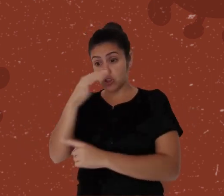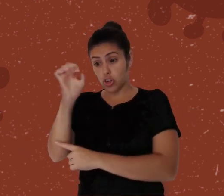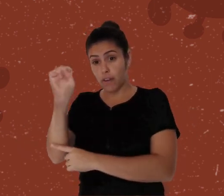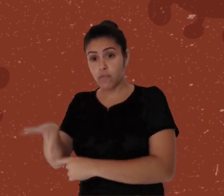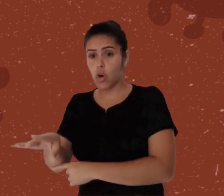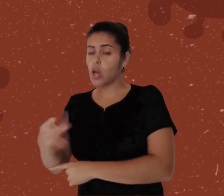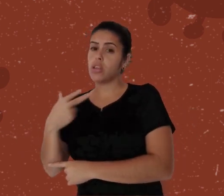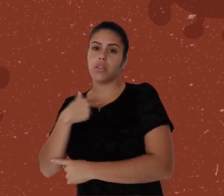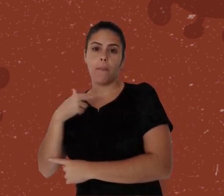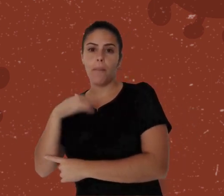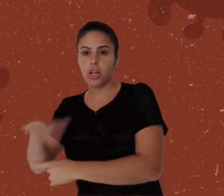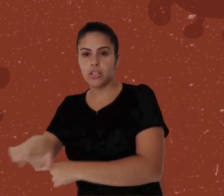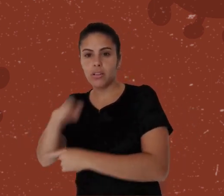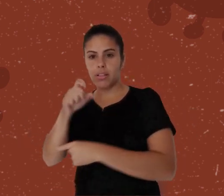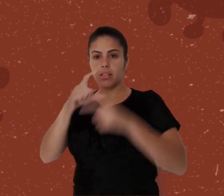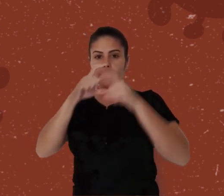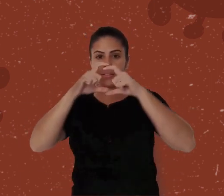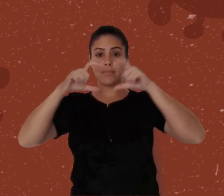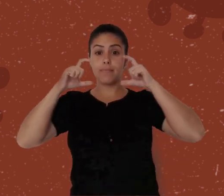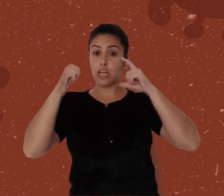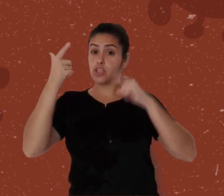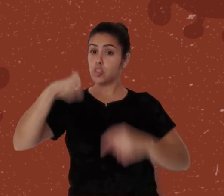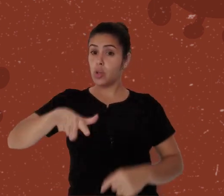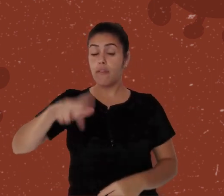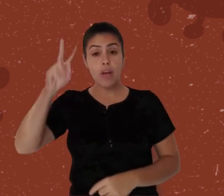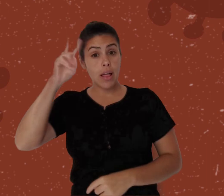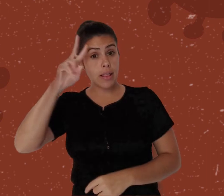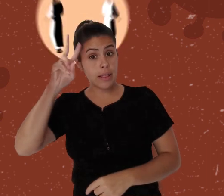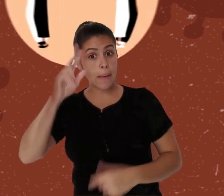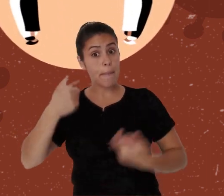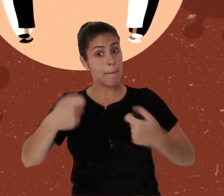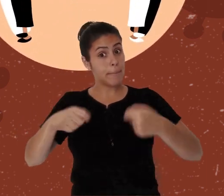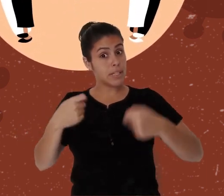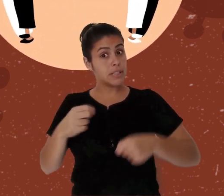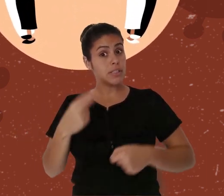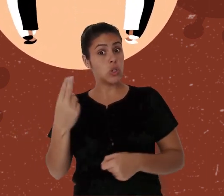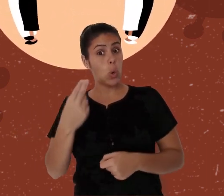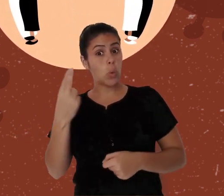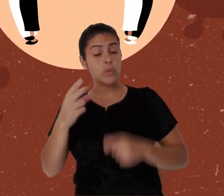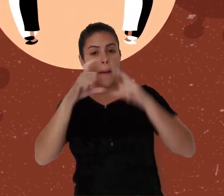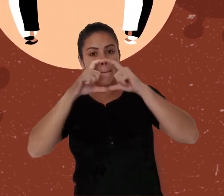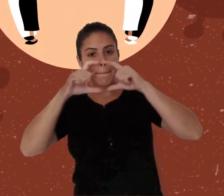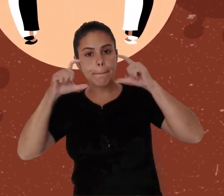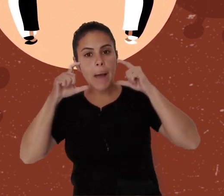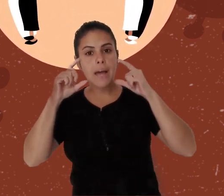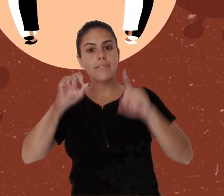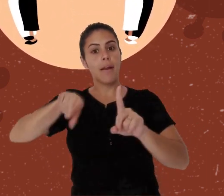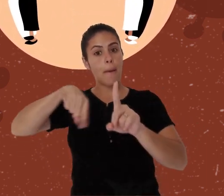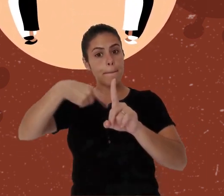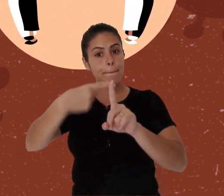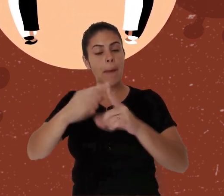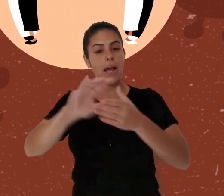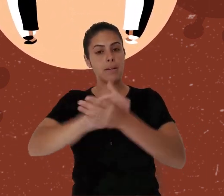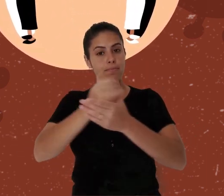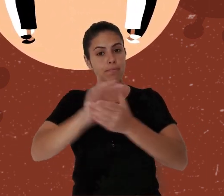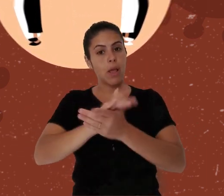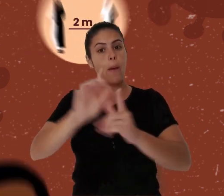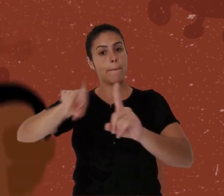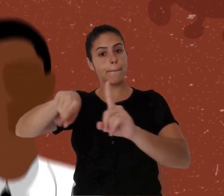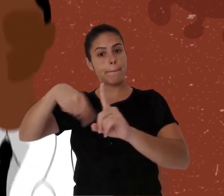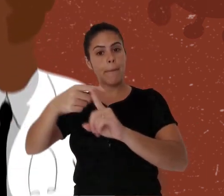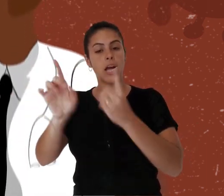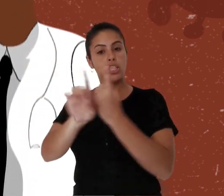máscara deve sempre ser acompanhado da higienização das mãos e o distanciamento social de, no mínimo, 2 metros.